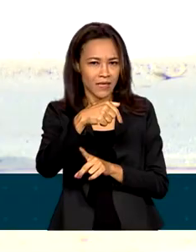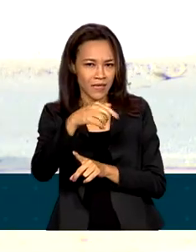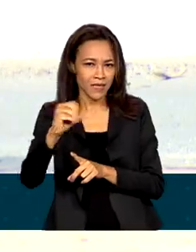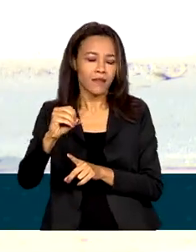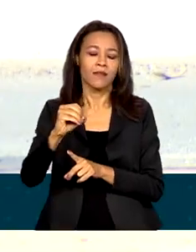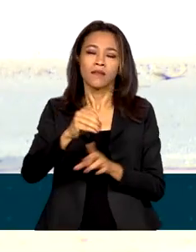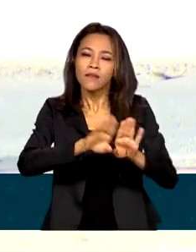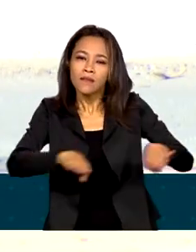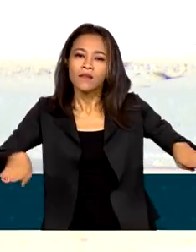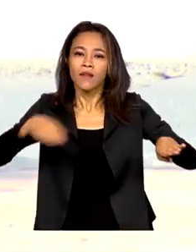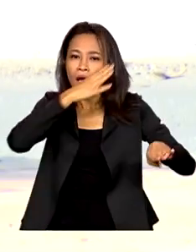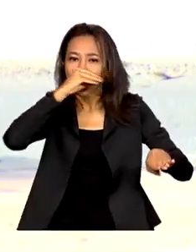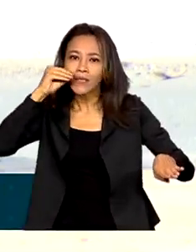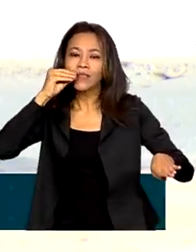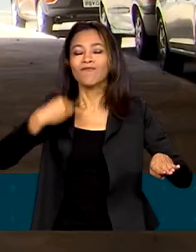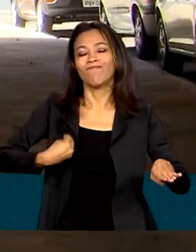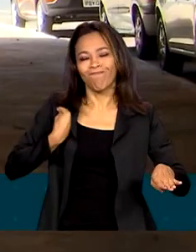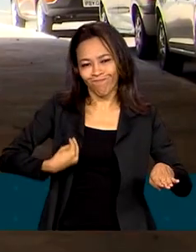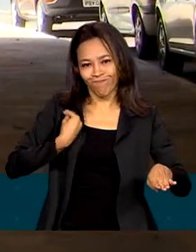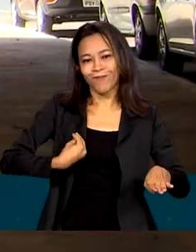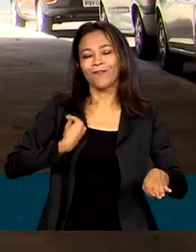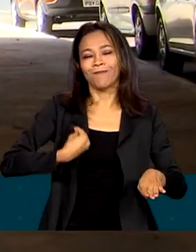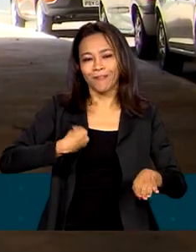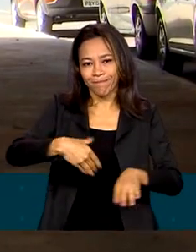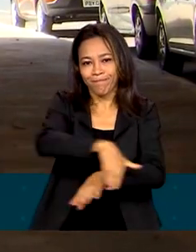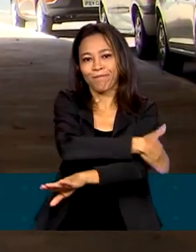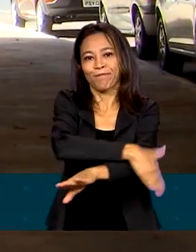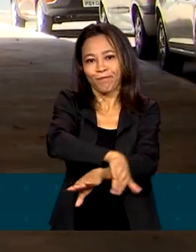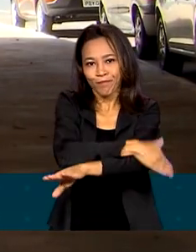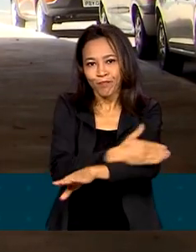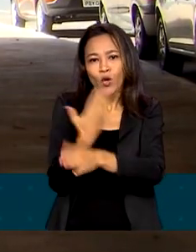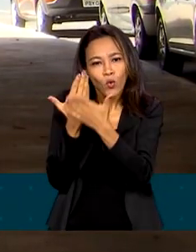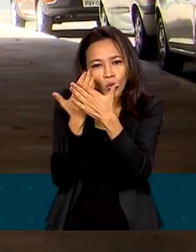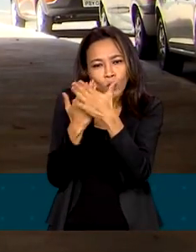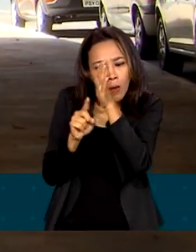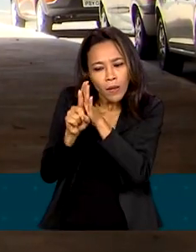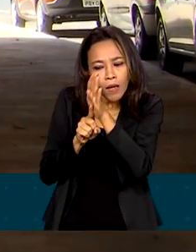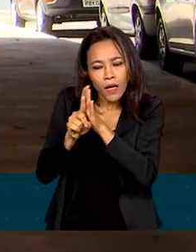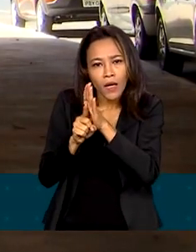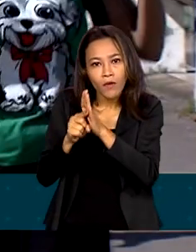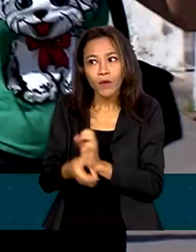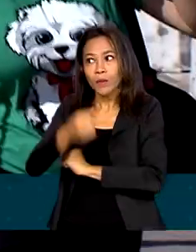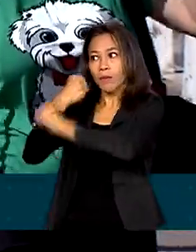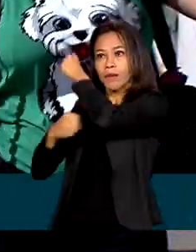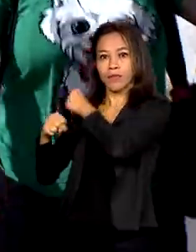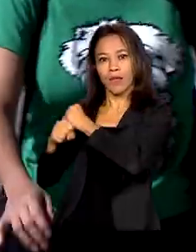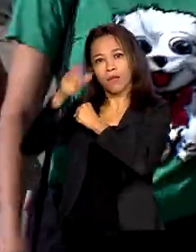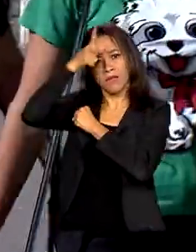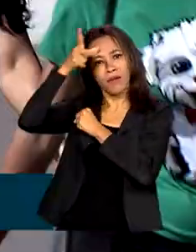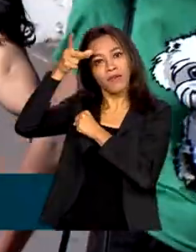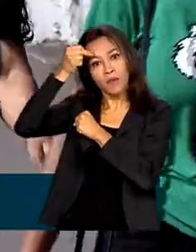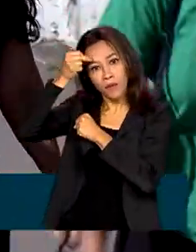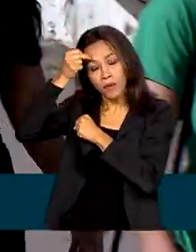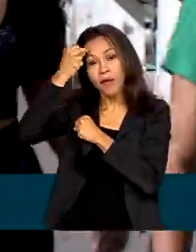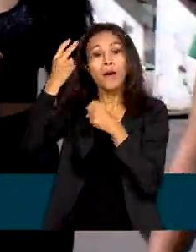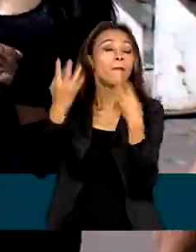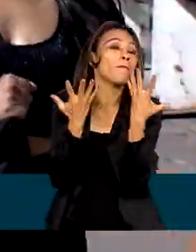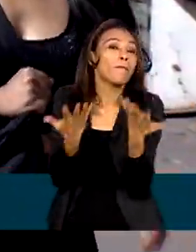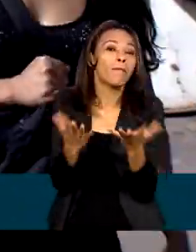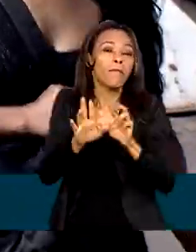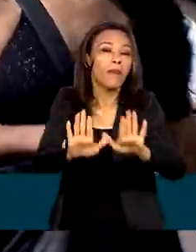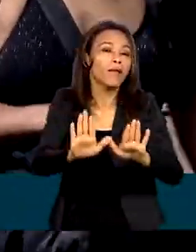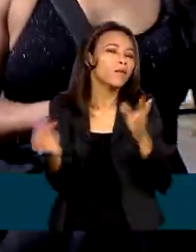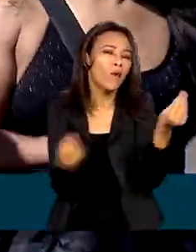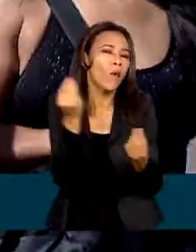adolescentes vivem nas ruas. O estudo foi feito no ano passado pela Prefeitura. Mas como está a situação no restante do